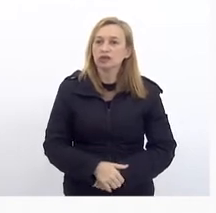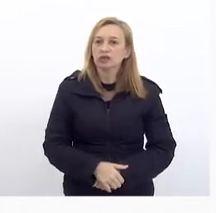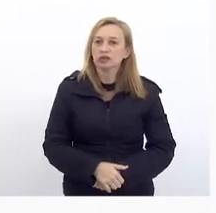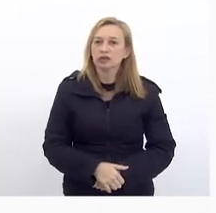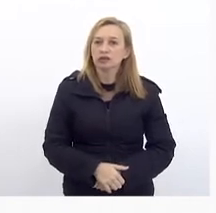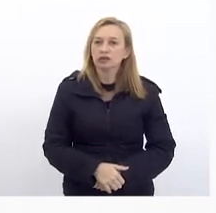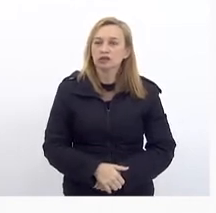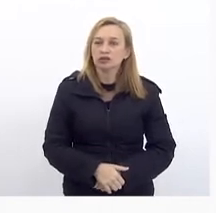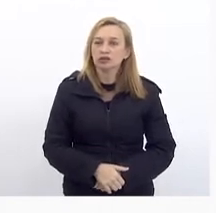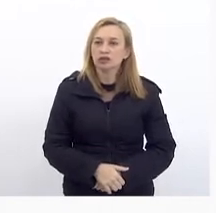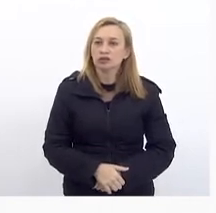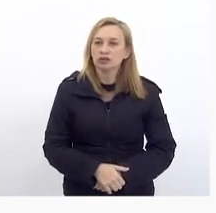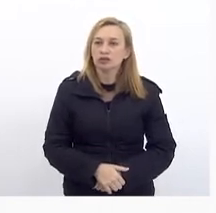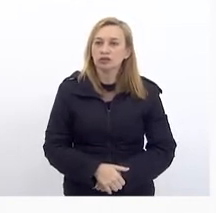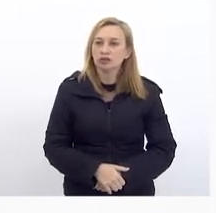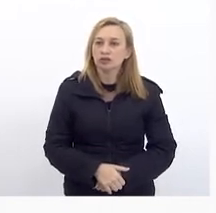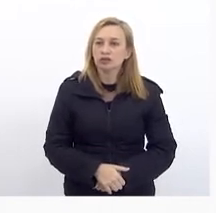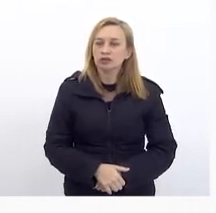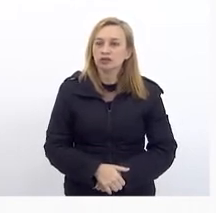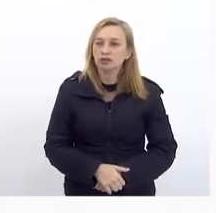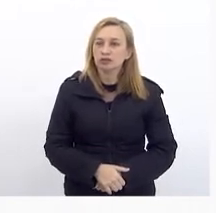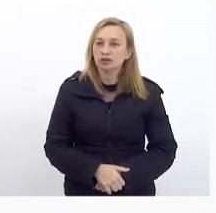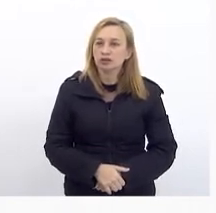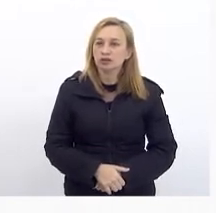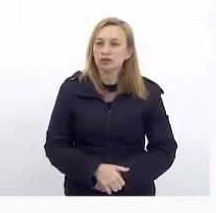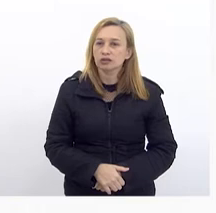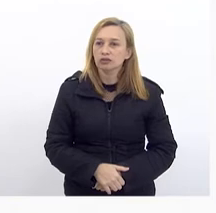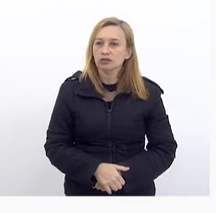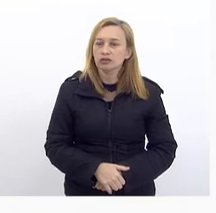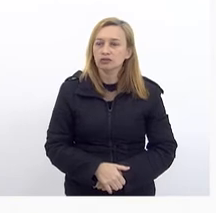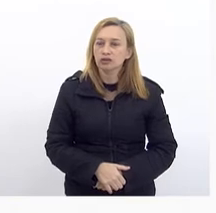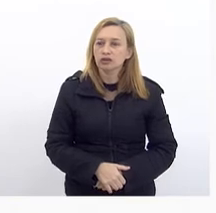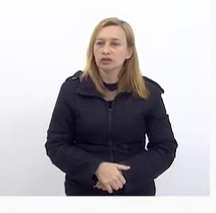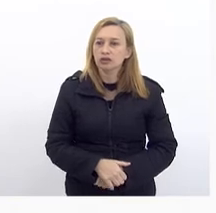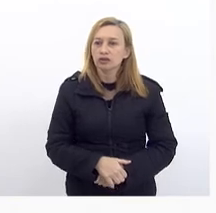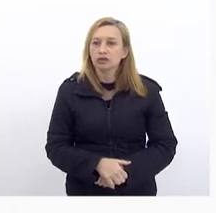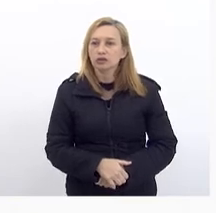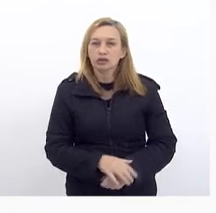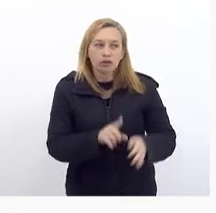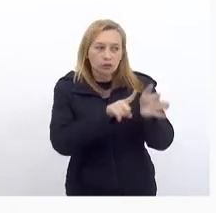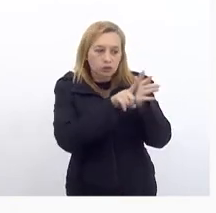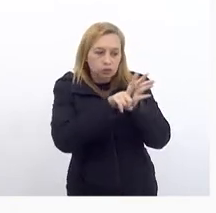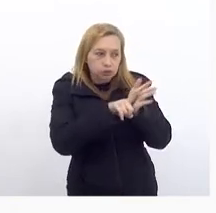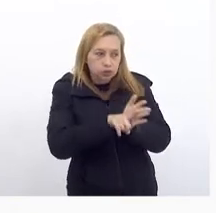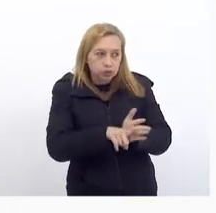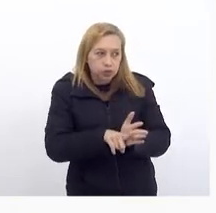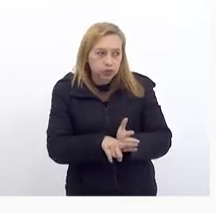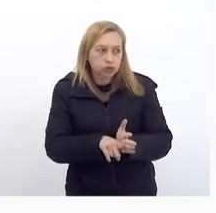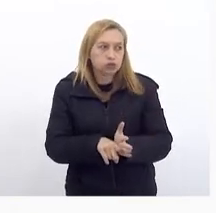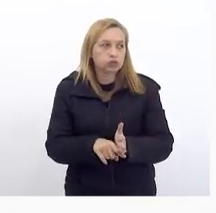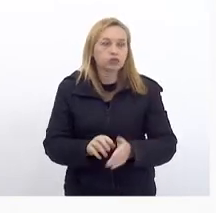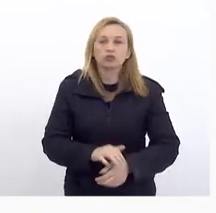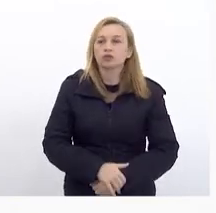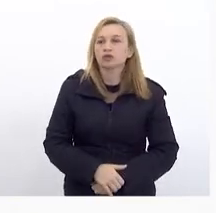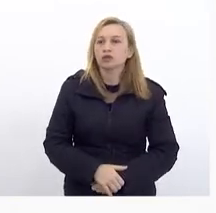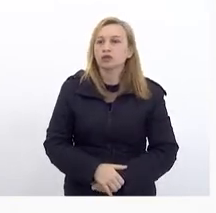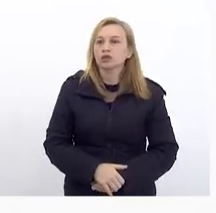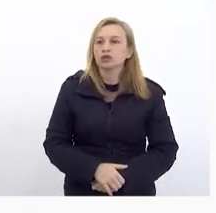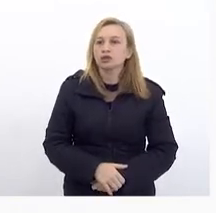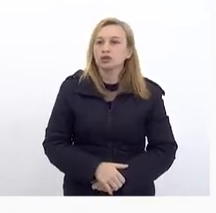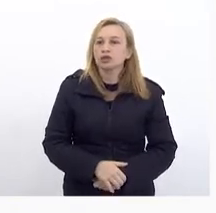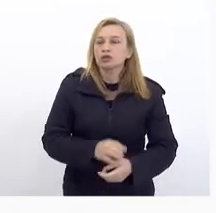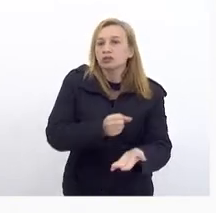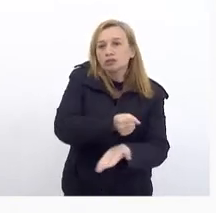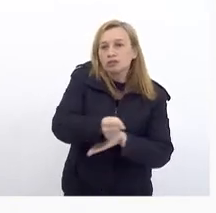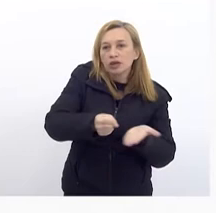É Ainda Fazendo uma análise Que Basicamente